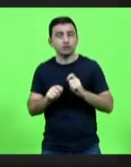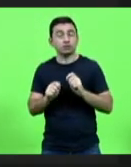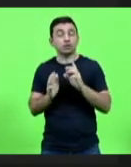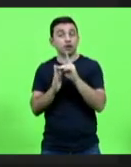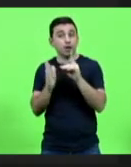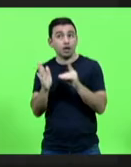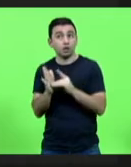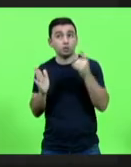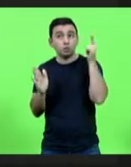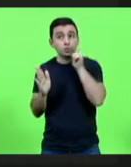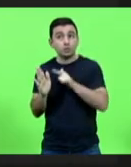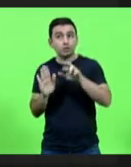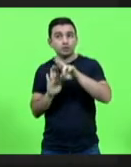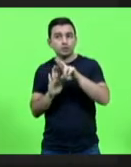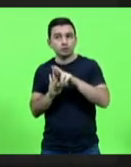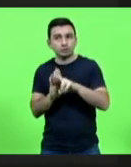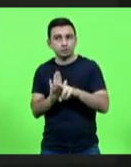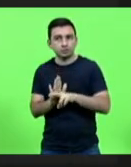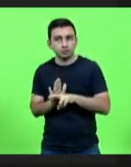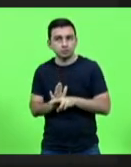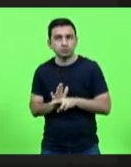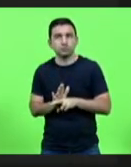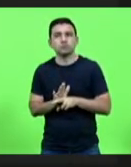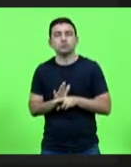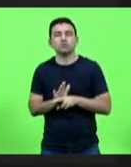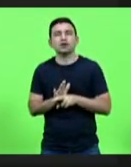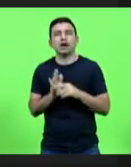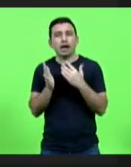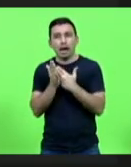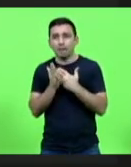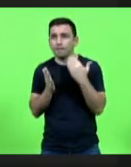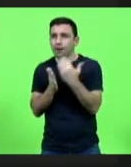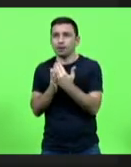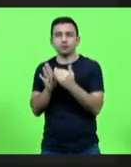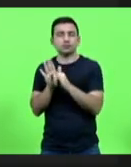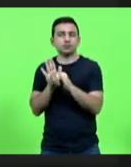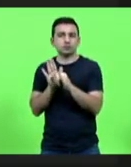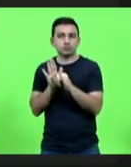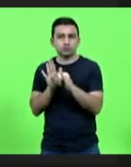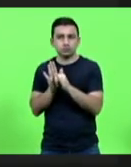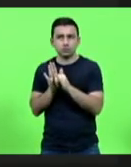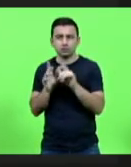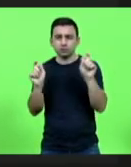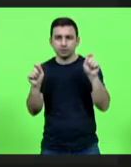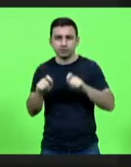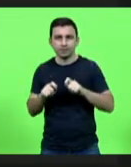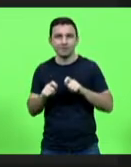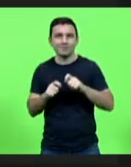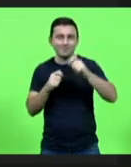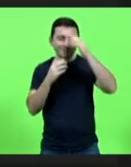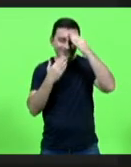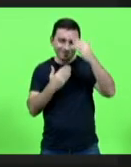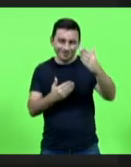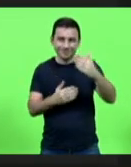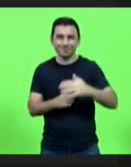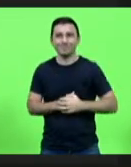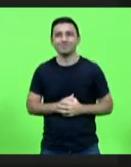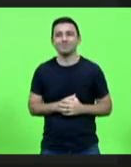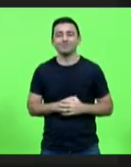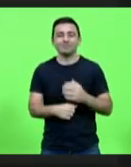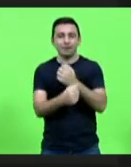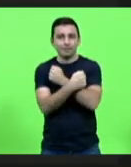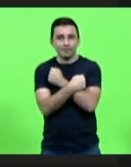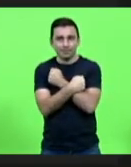implementatório, para agilizarmos, então, todos os editais necessários, tá bom? Obrigada, um abraço